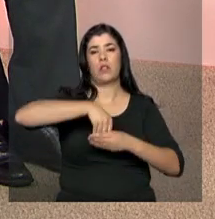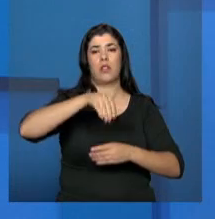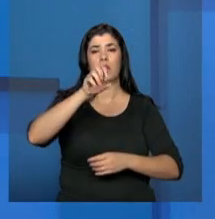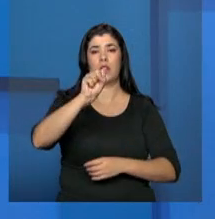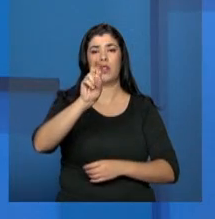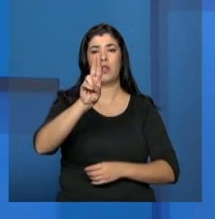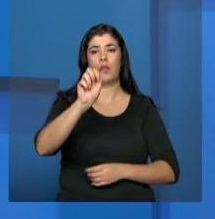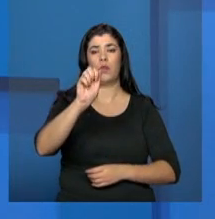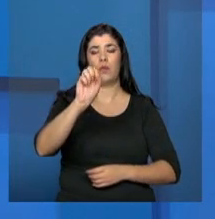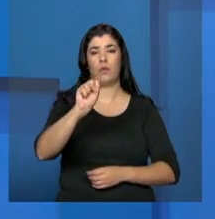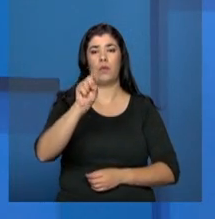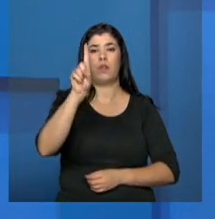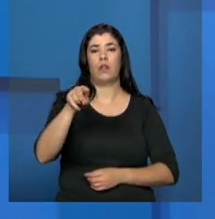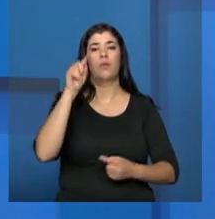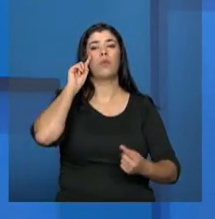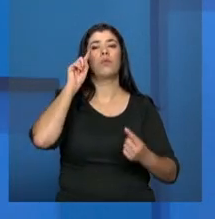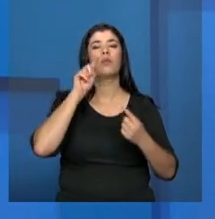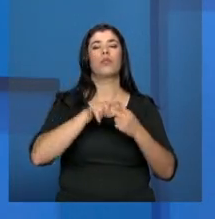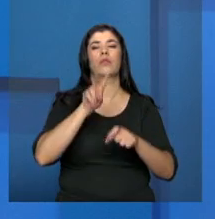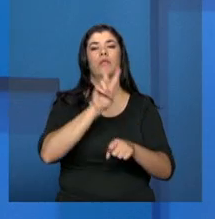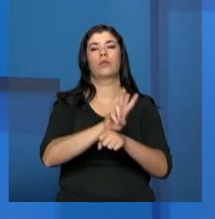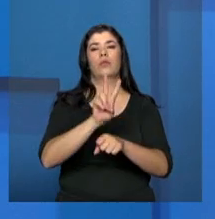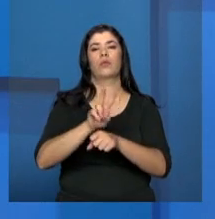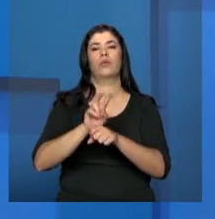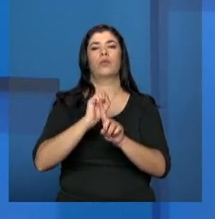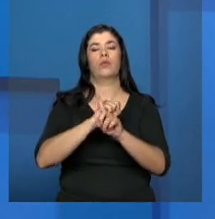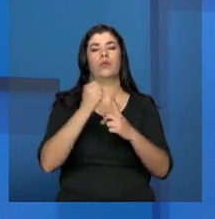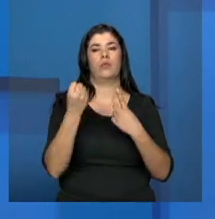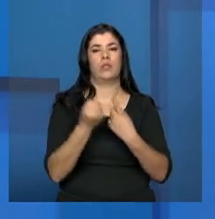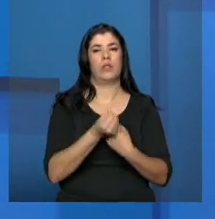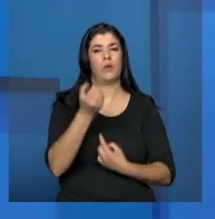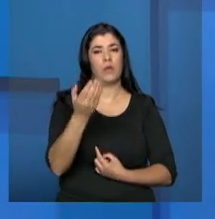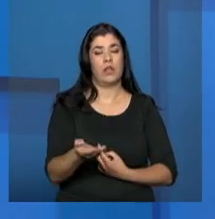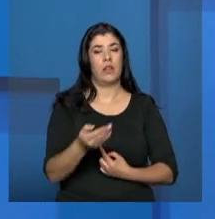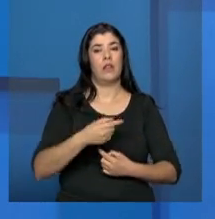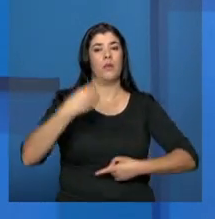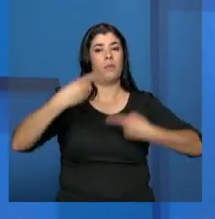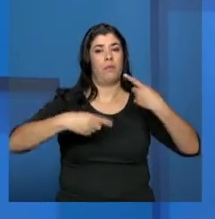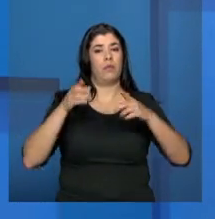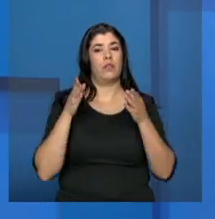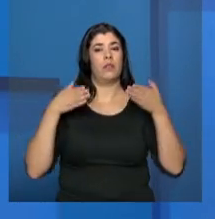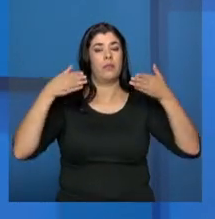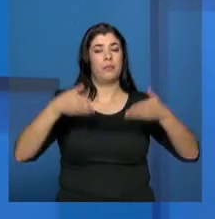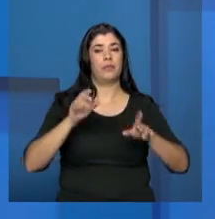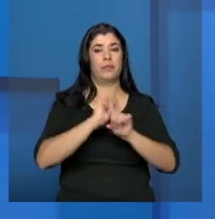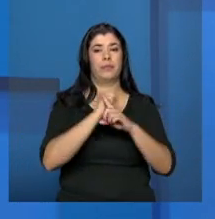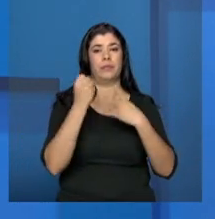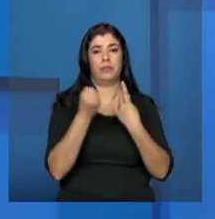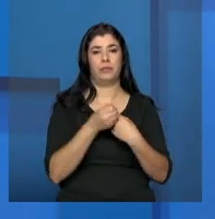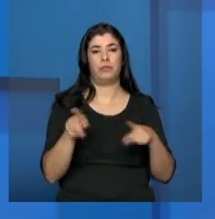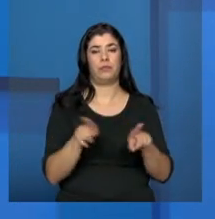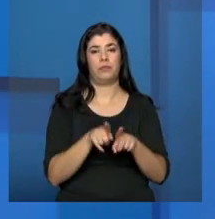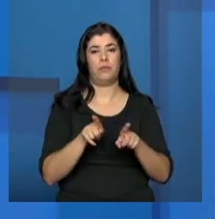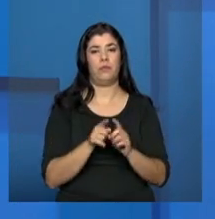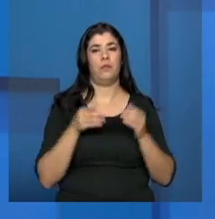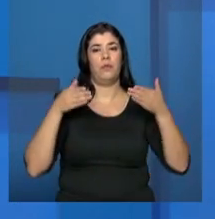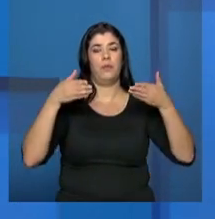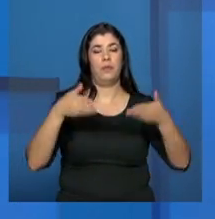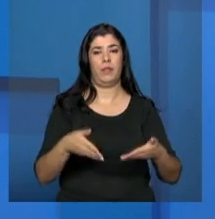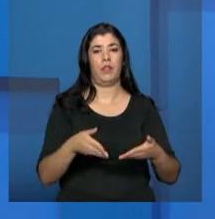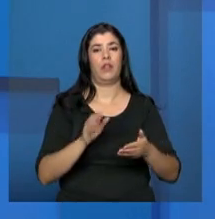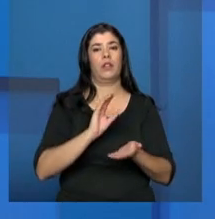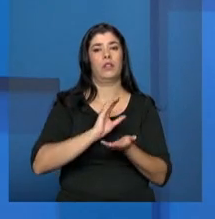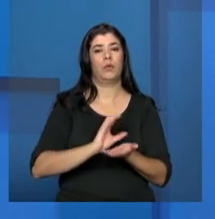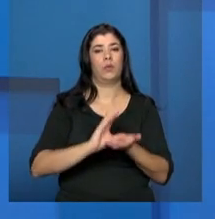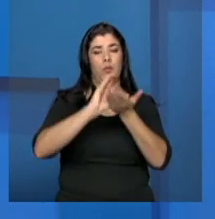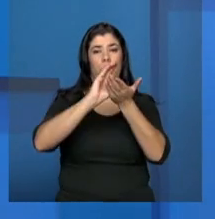social. É uma política que ela tem a participação da sociedade, presente nos conselhos de assistência